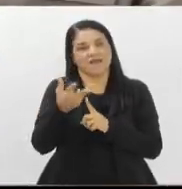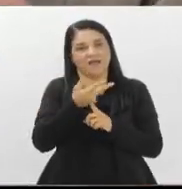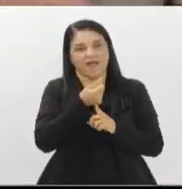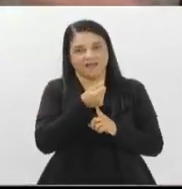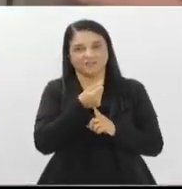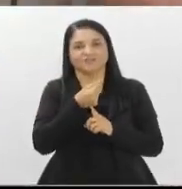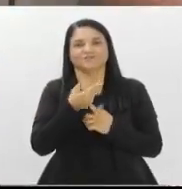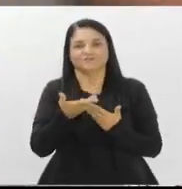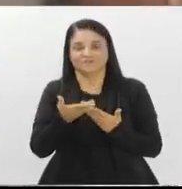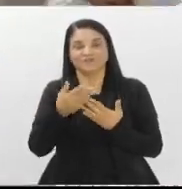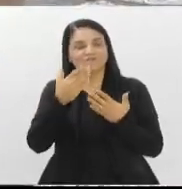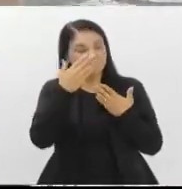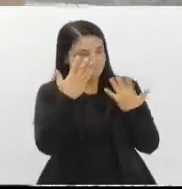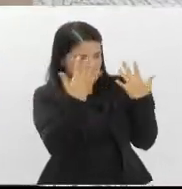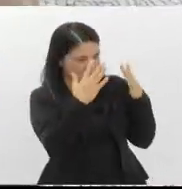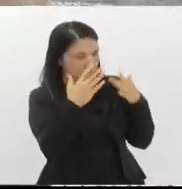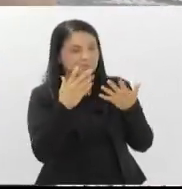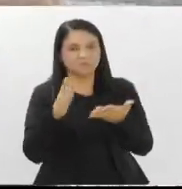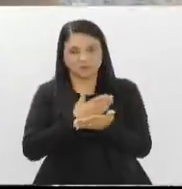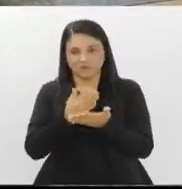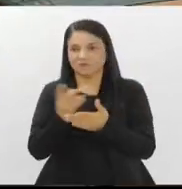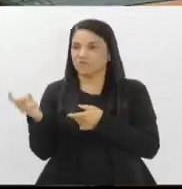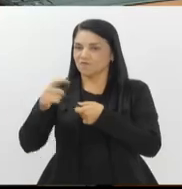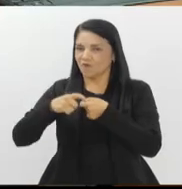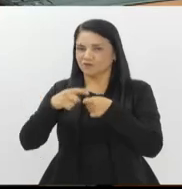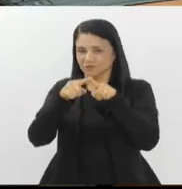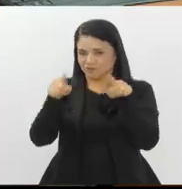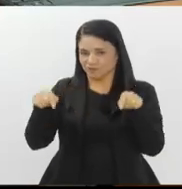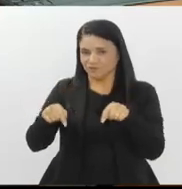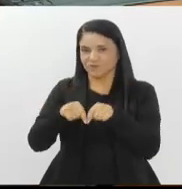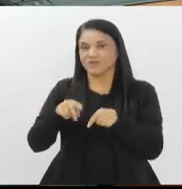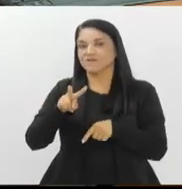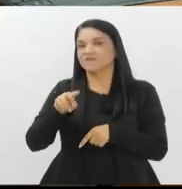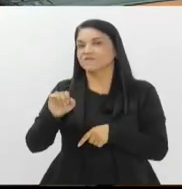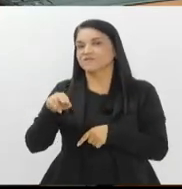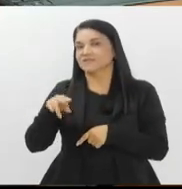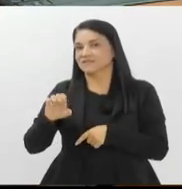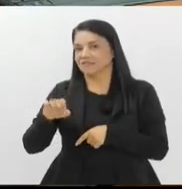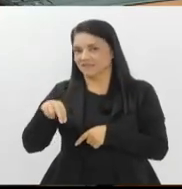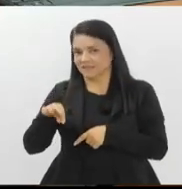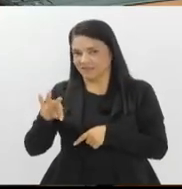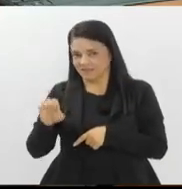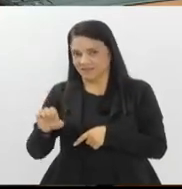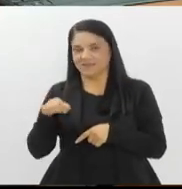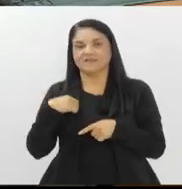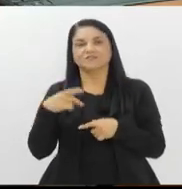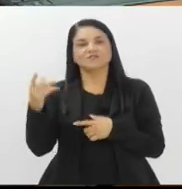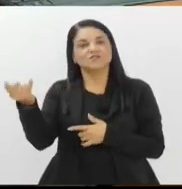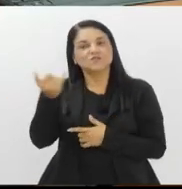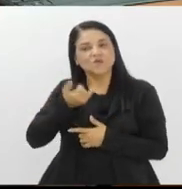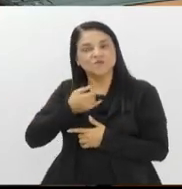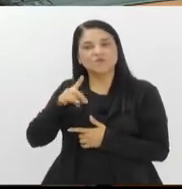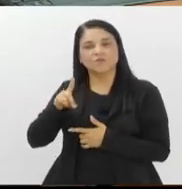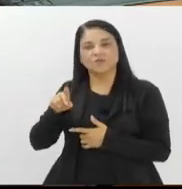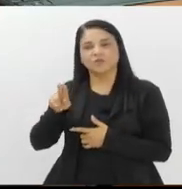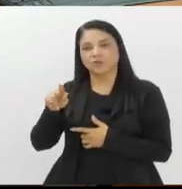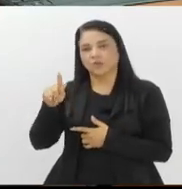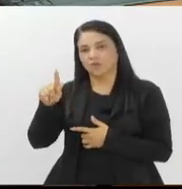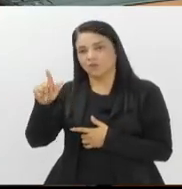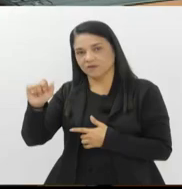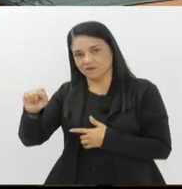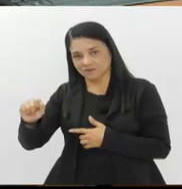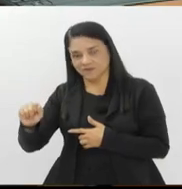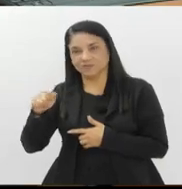parabéns pelo livro. Vicente, volto com você no estúdio. É, Pepe, como você disse, a gente fica aqui ouvindo o Douglas. É uma aula de